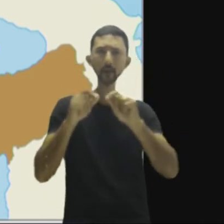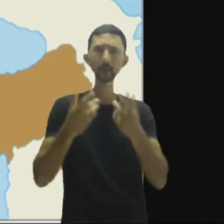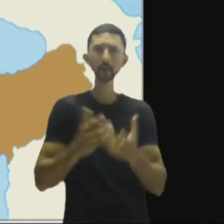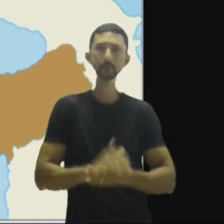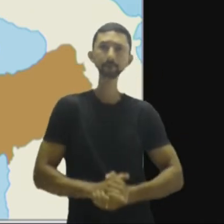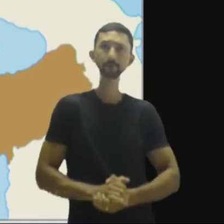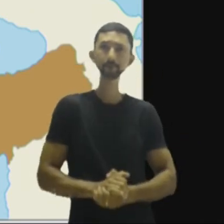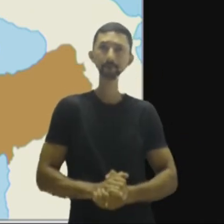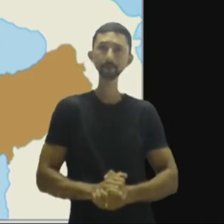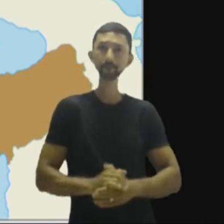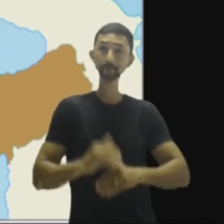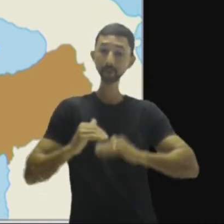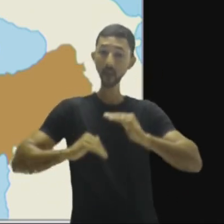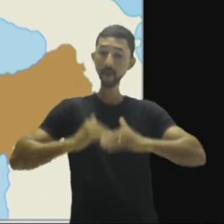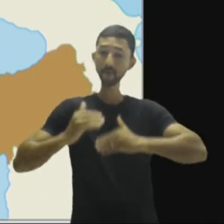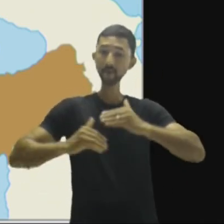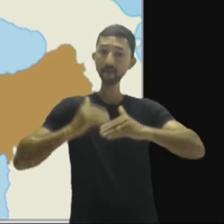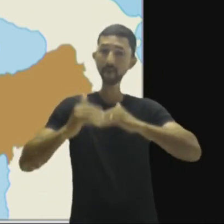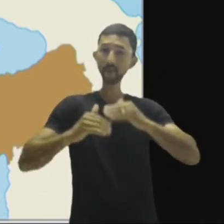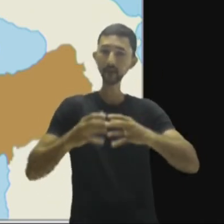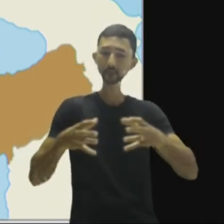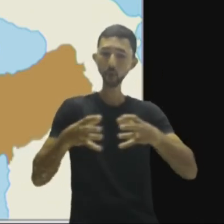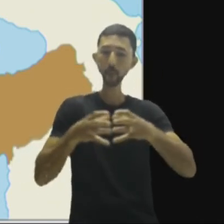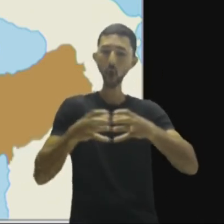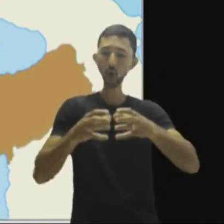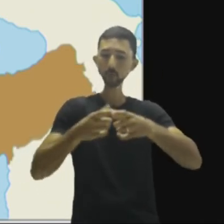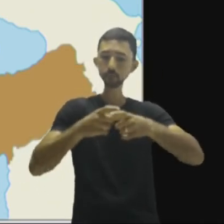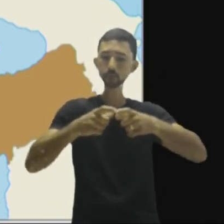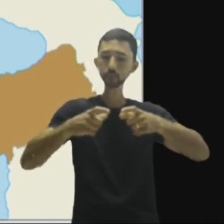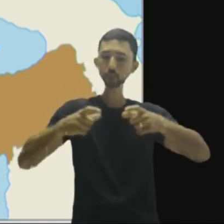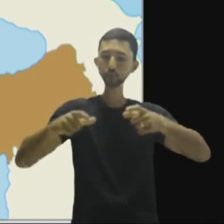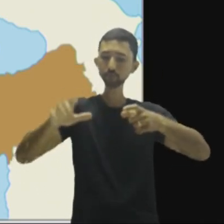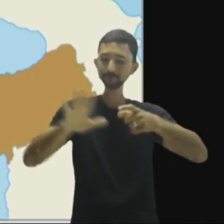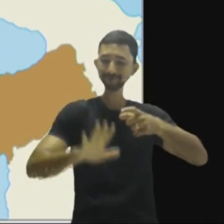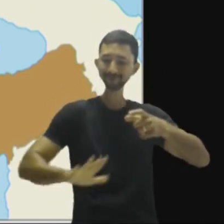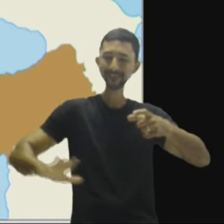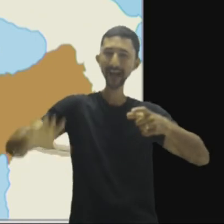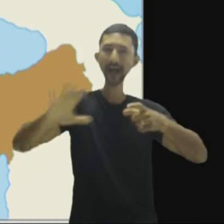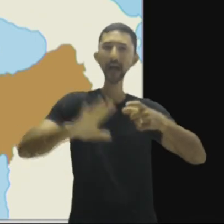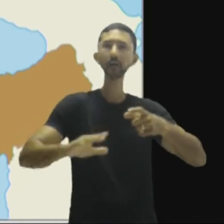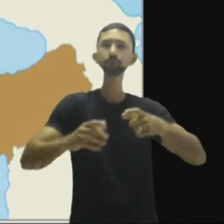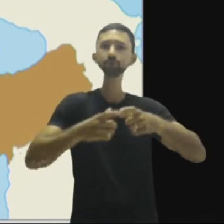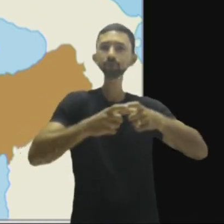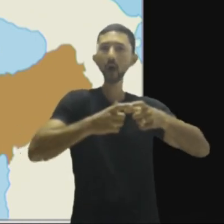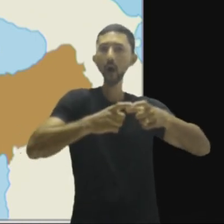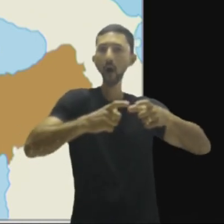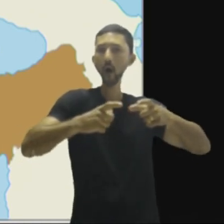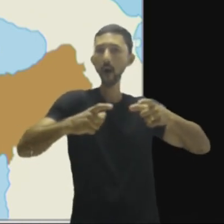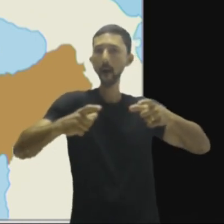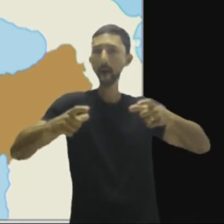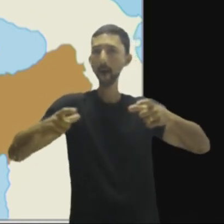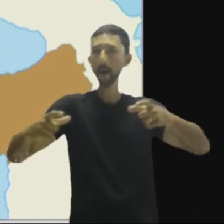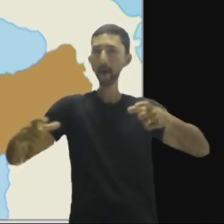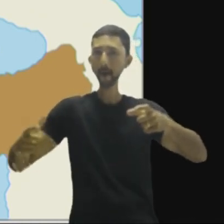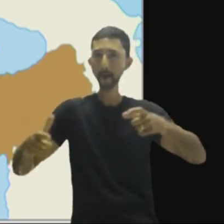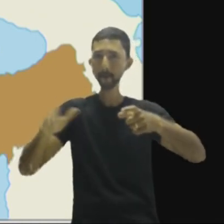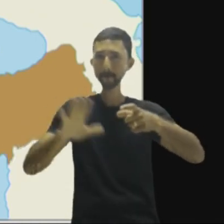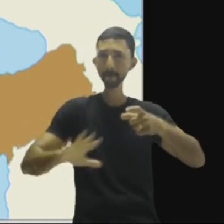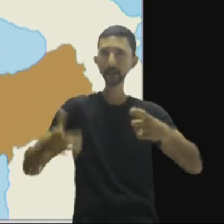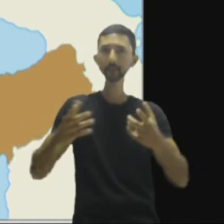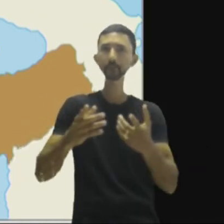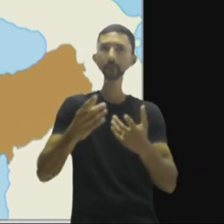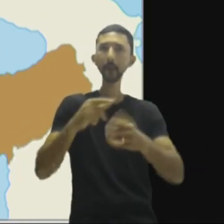é o avanço desse bloco econômico, gente. Notem como ele avançou. De todos que estão